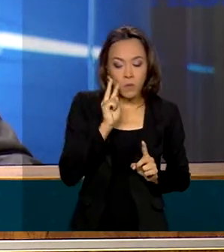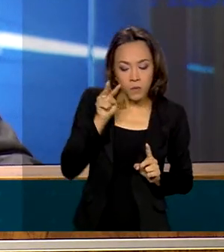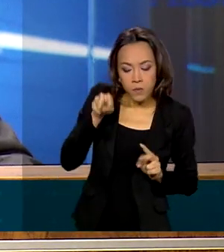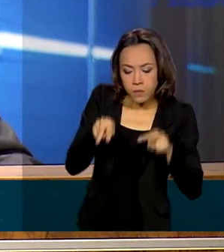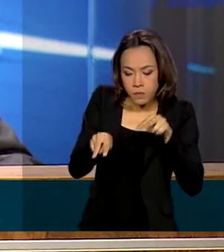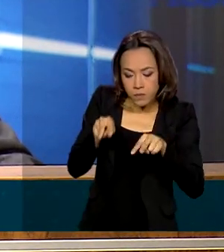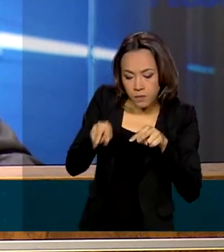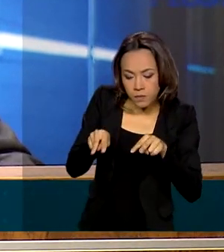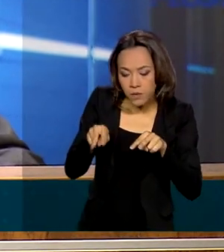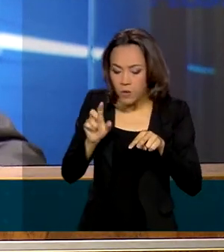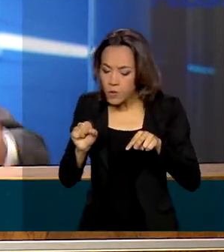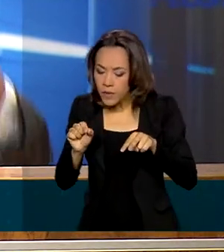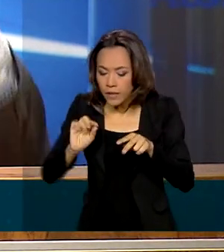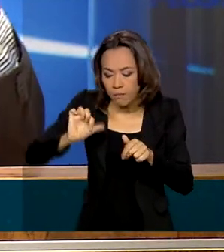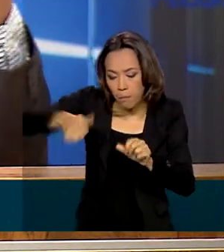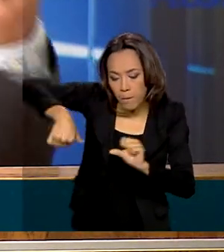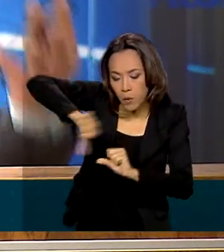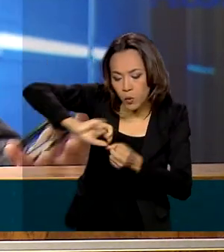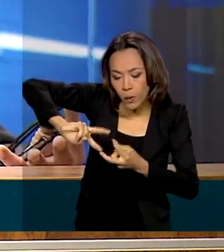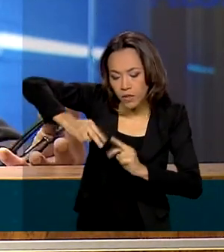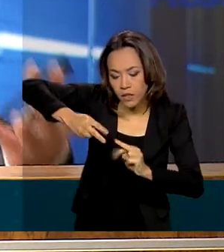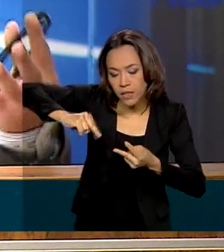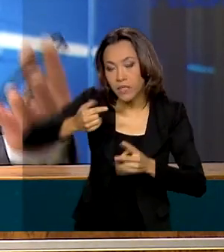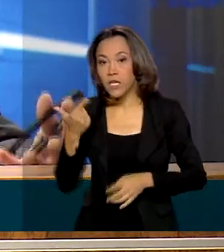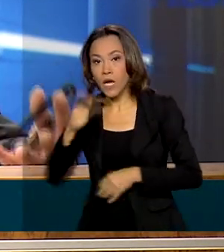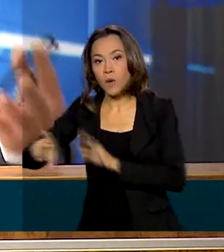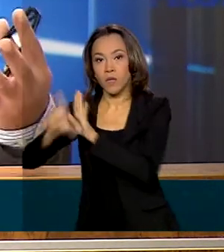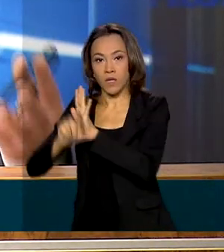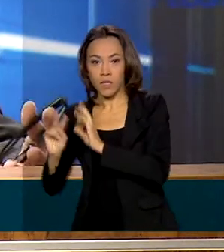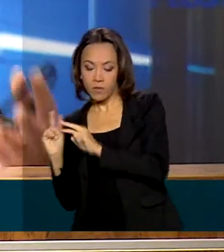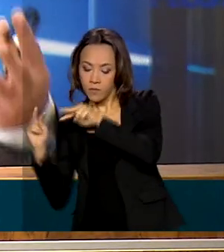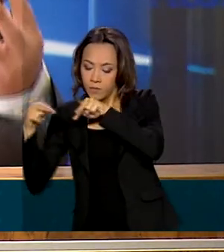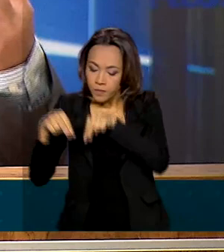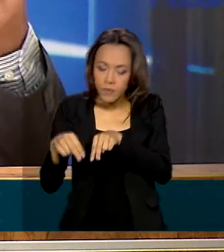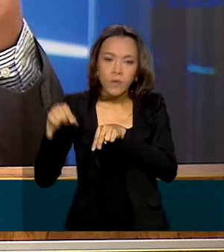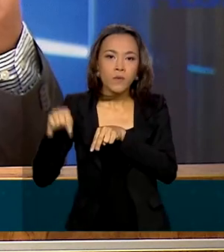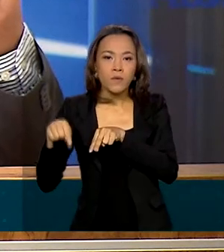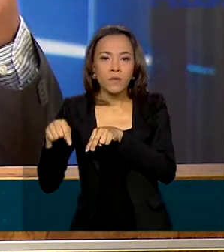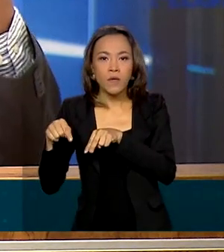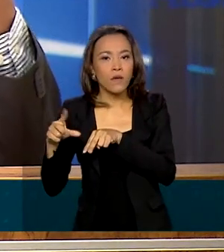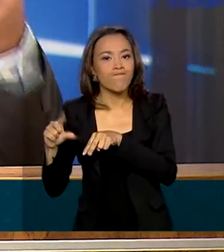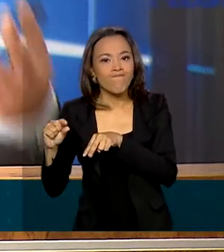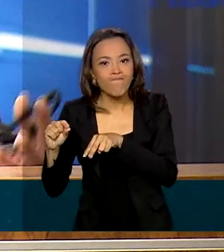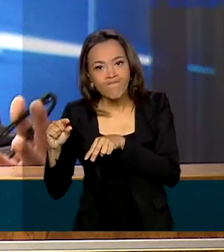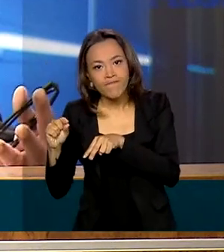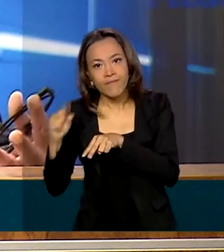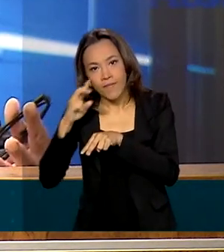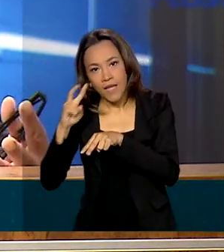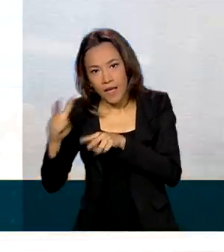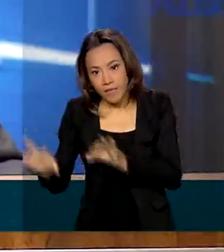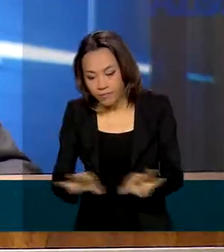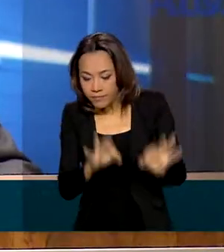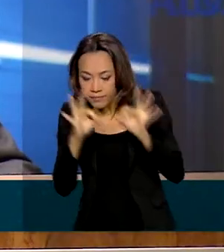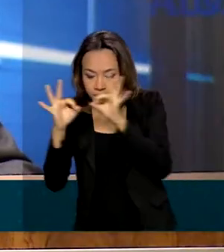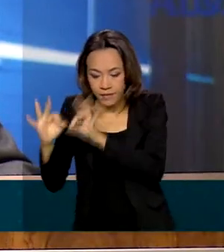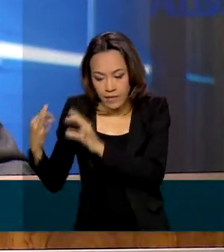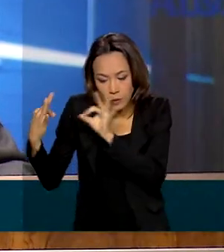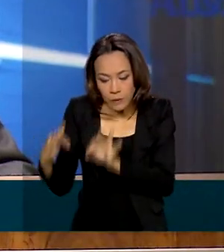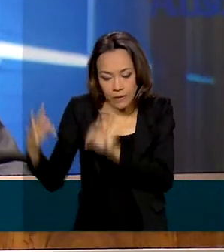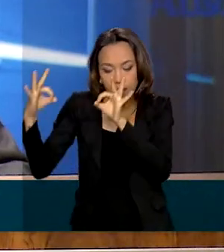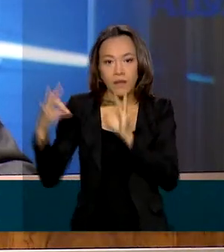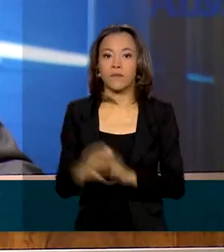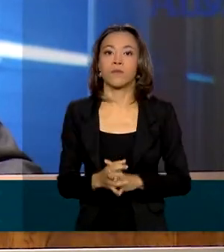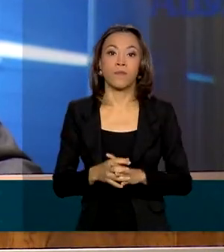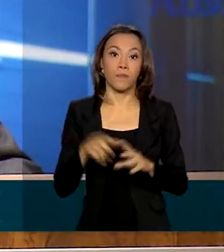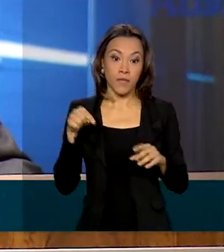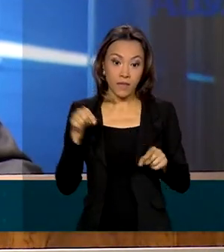organismos geneticamente modificados e outra legislação que trabalha essa questão de vigilância sanitária. A CTN-Bio,